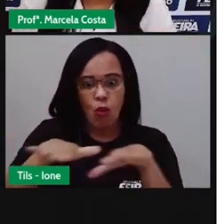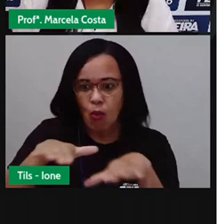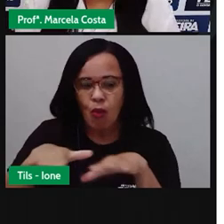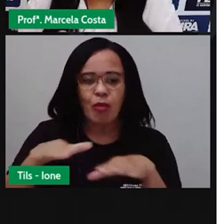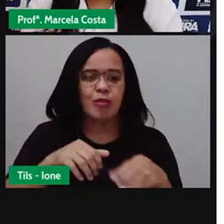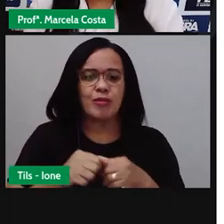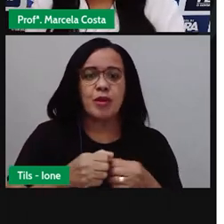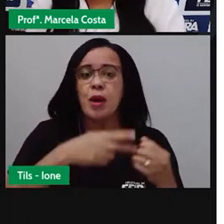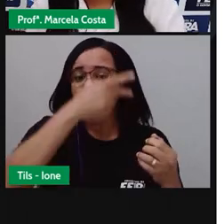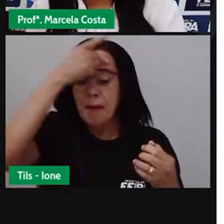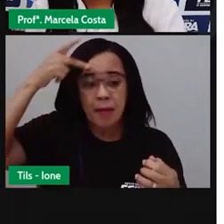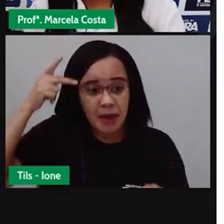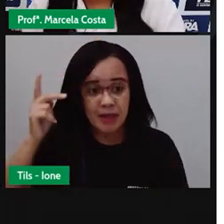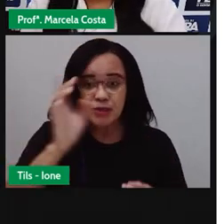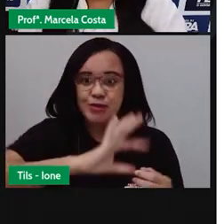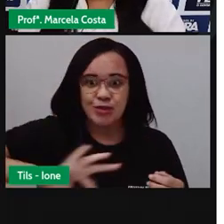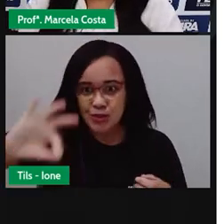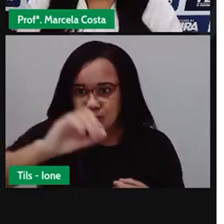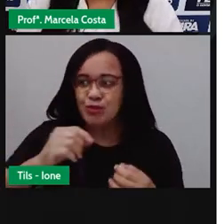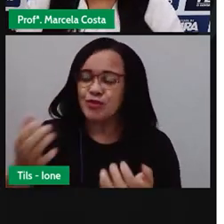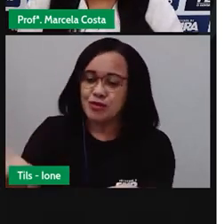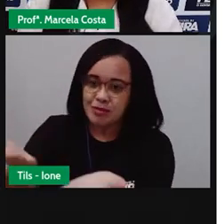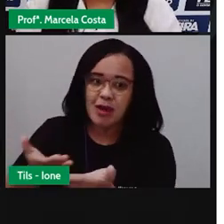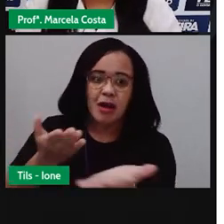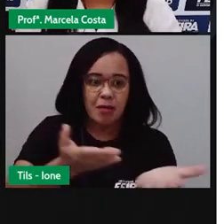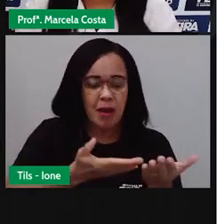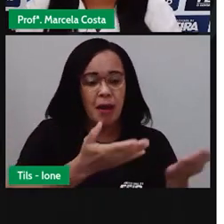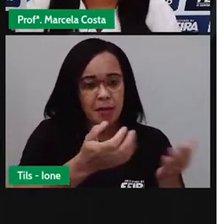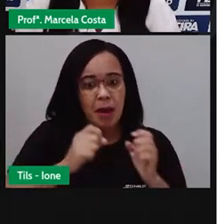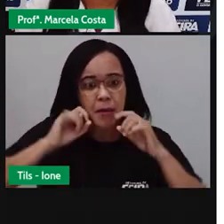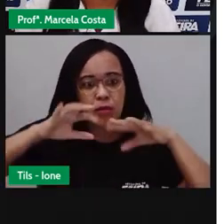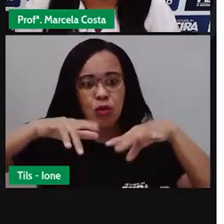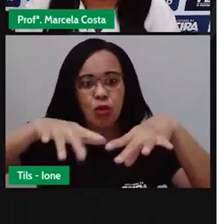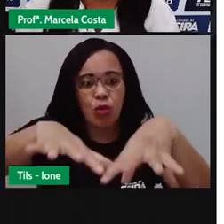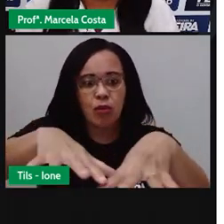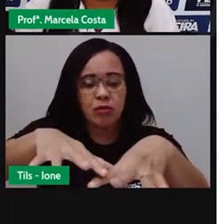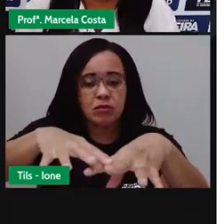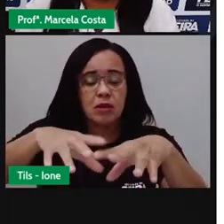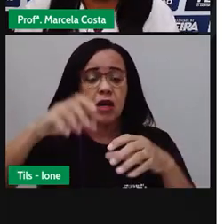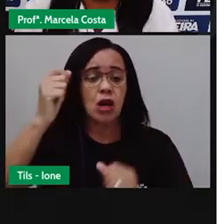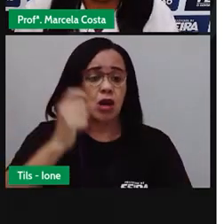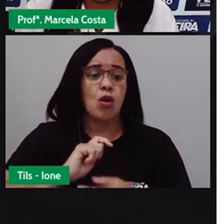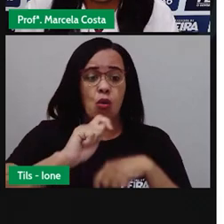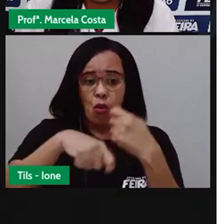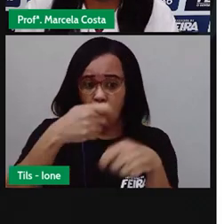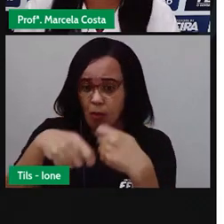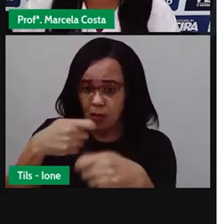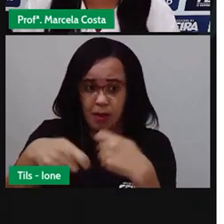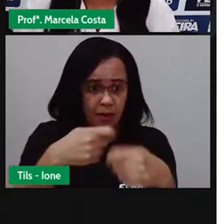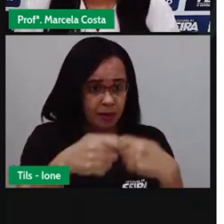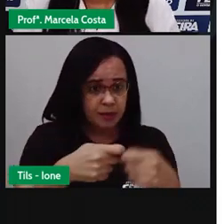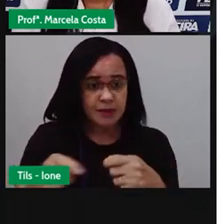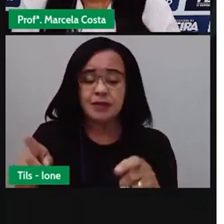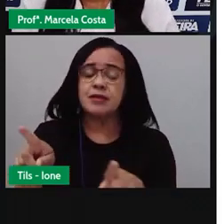pessoas, tanto para o comércio, quanto para essas instituições de ensino superior.